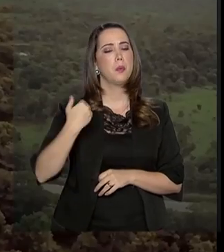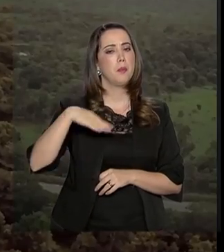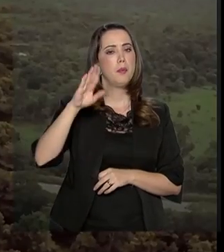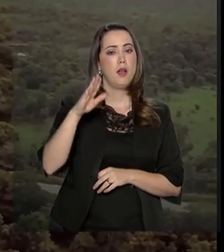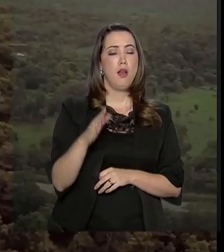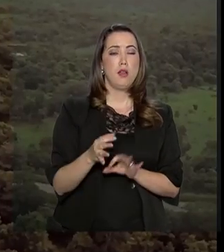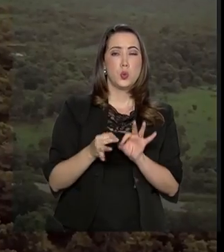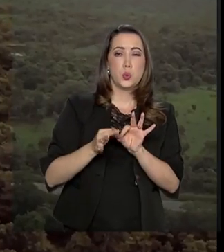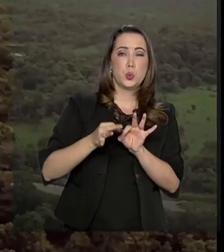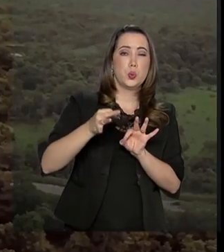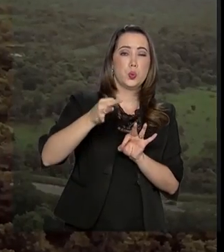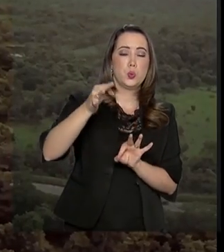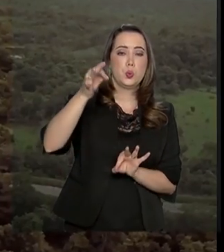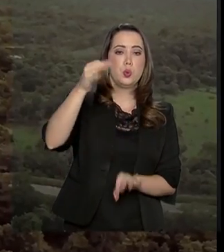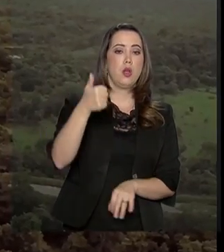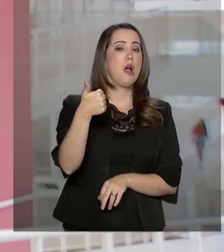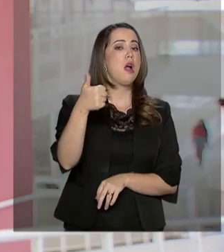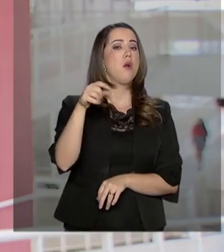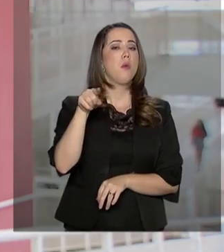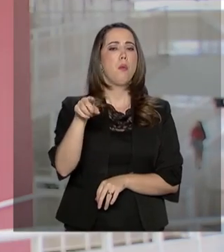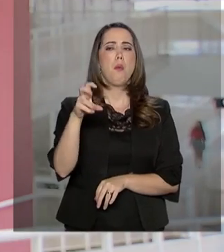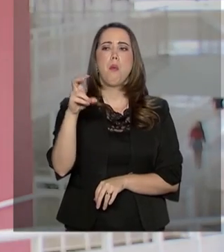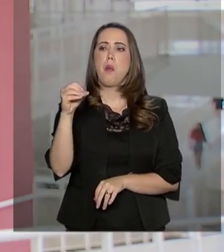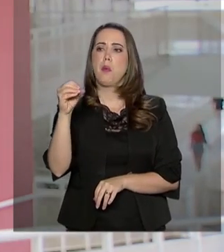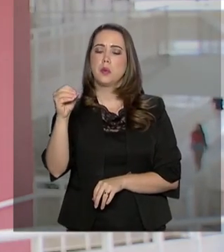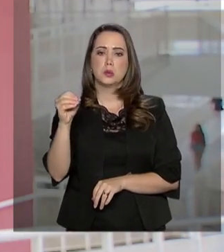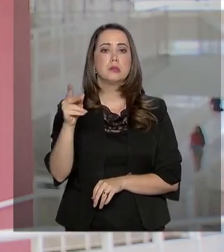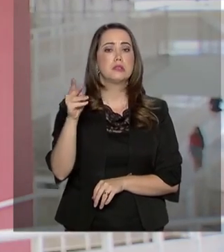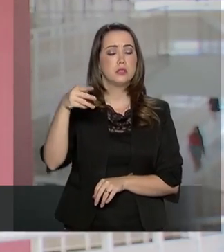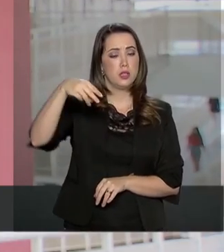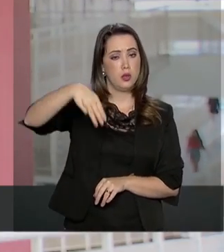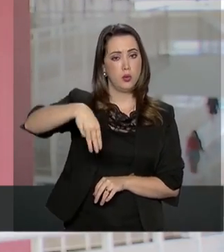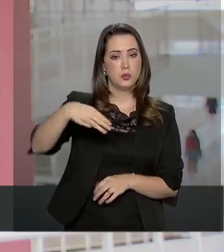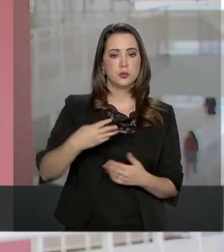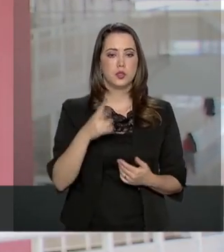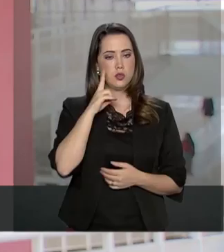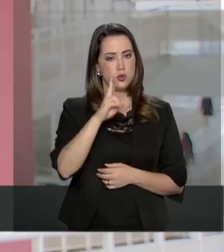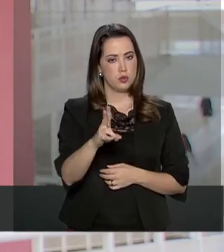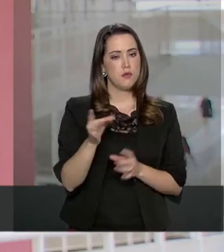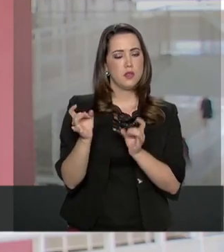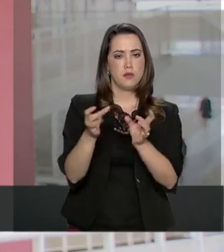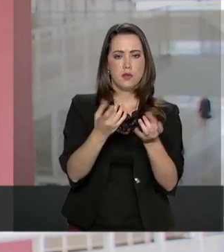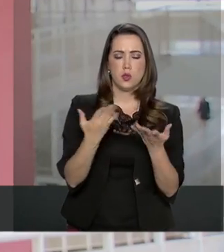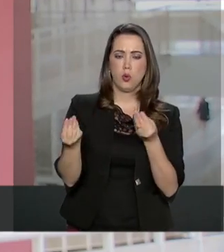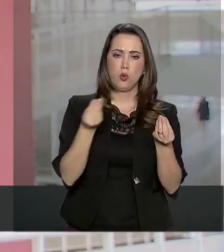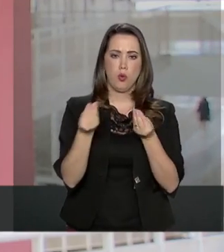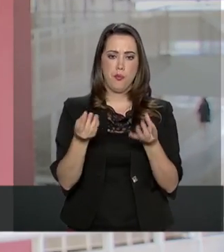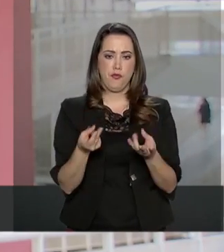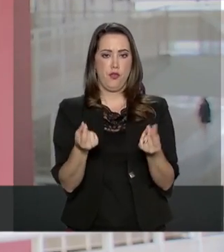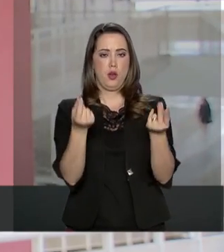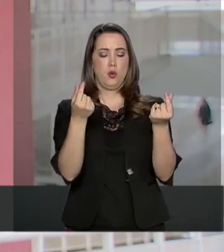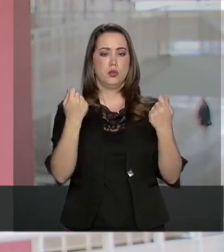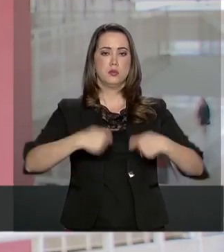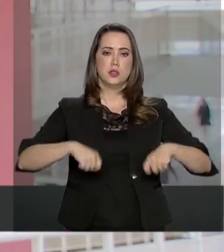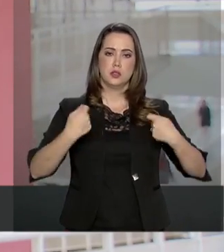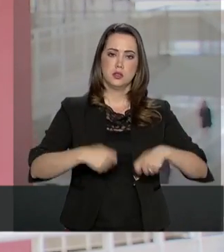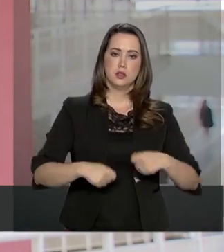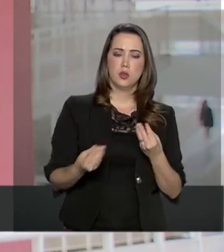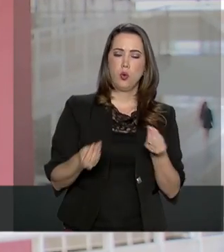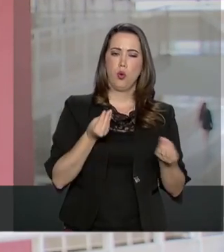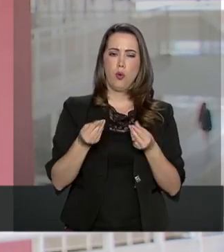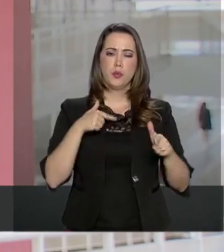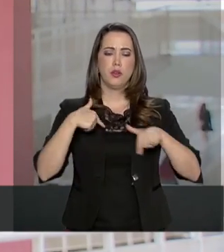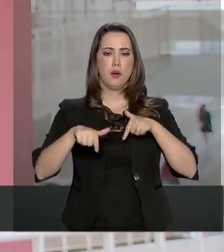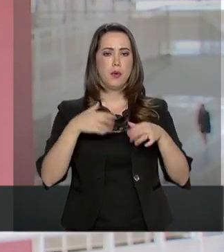de 1.500 quilômetros de extensão. A partir de um leilão se vê a competitividade na hora de definir preços, formas de